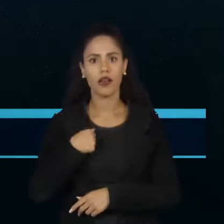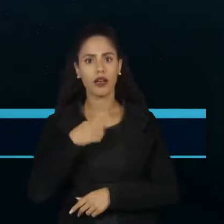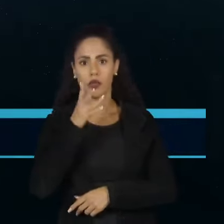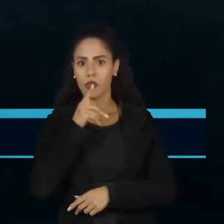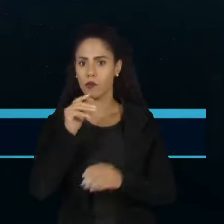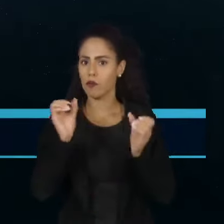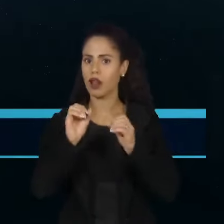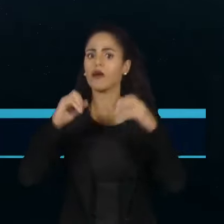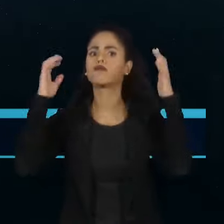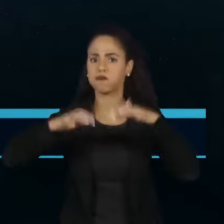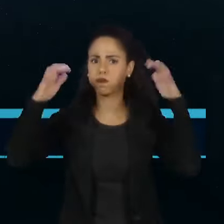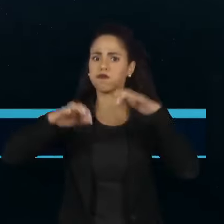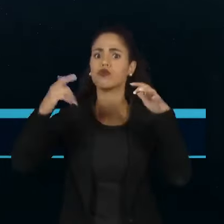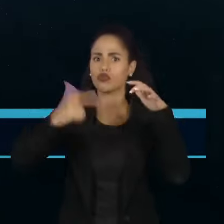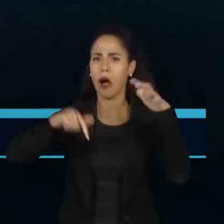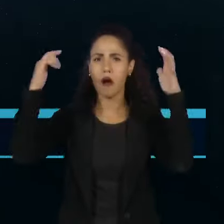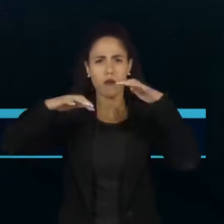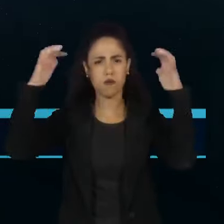muito para a tempestade chegar.